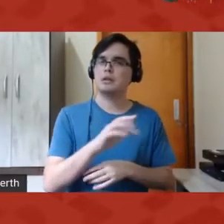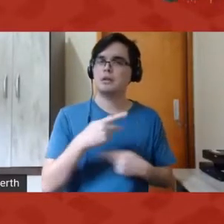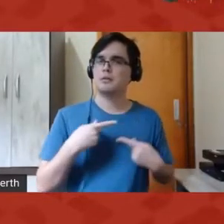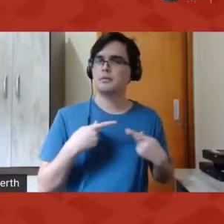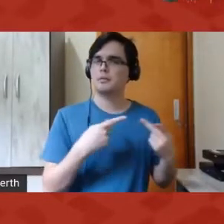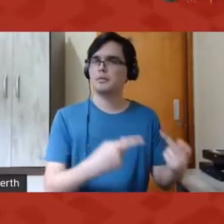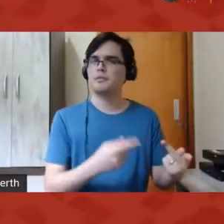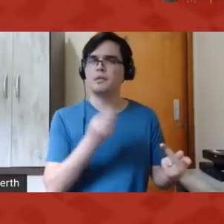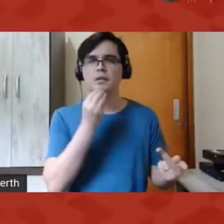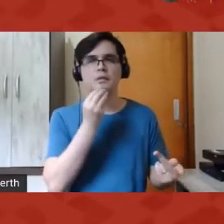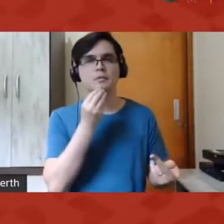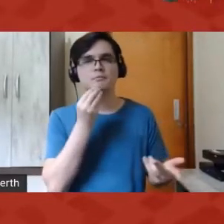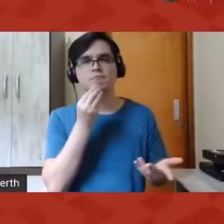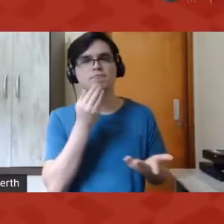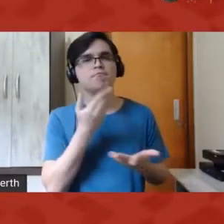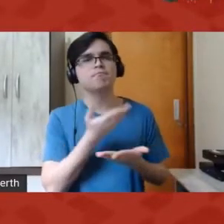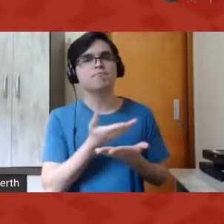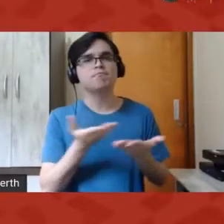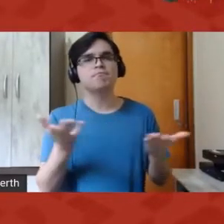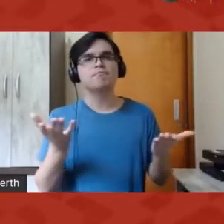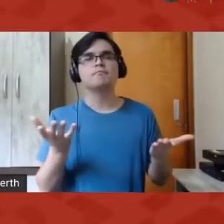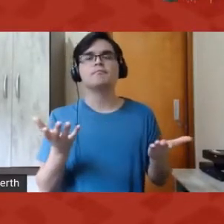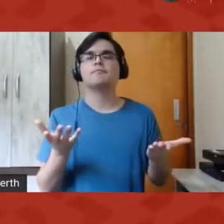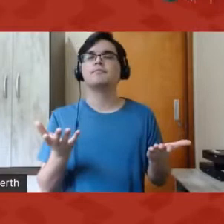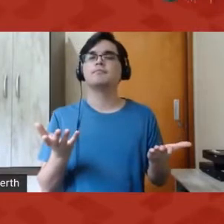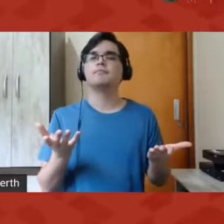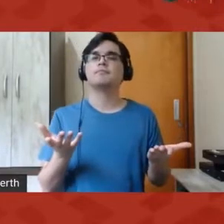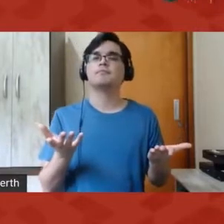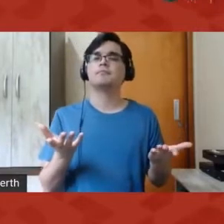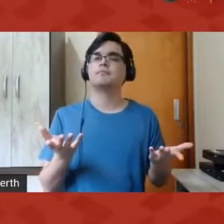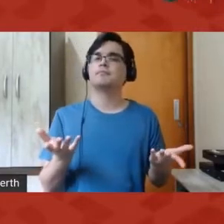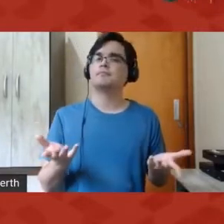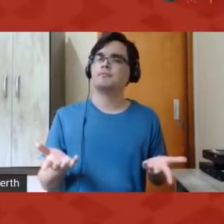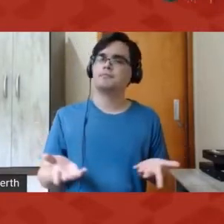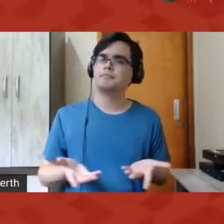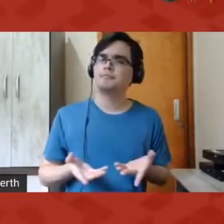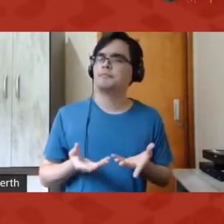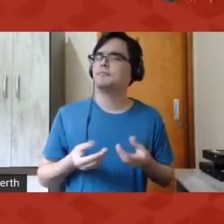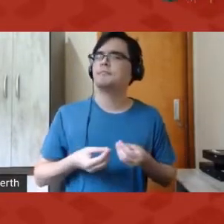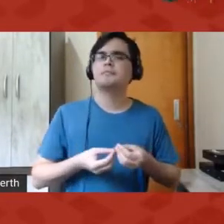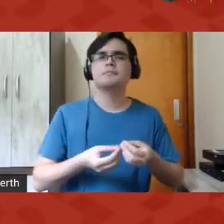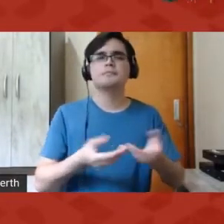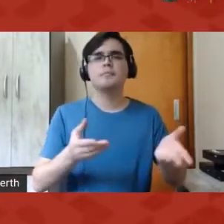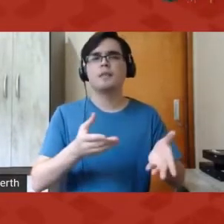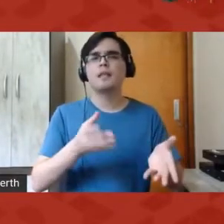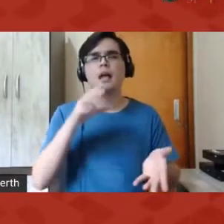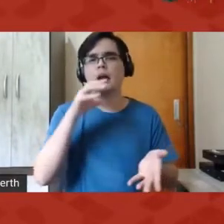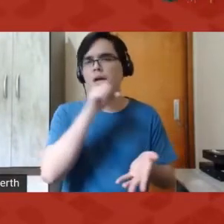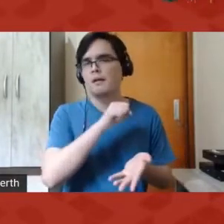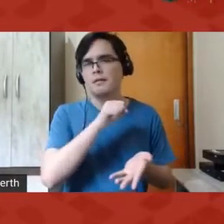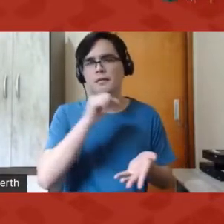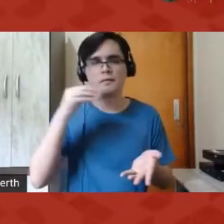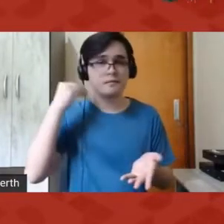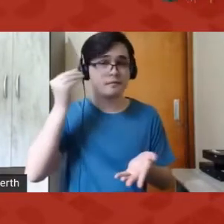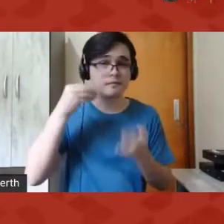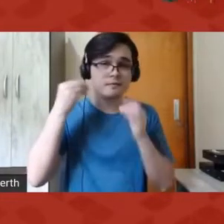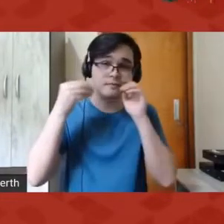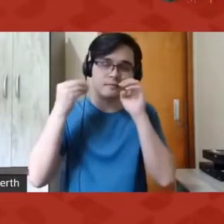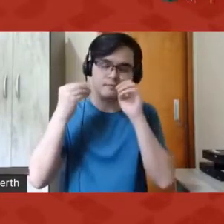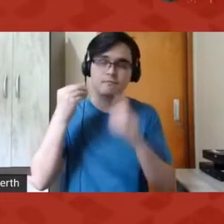oportunidade de trazer aqui, de maneira bastante breve, um pouco da nossa experiência.